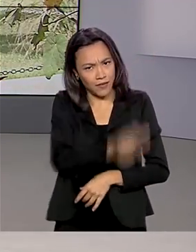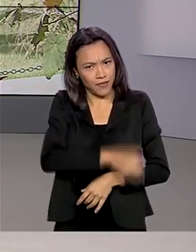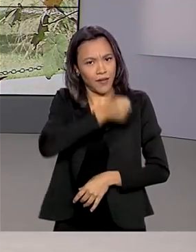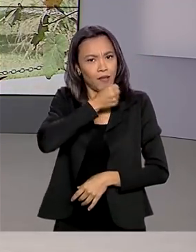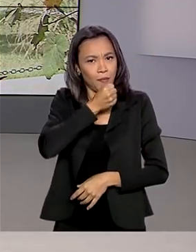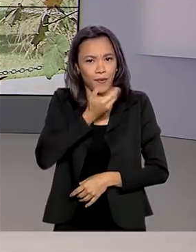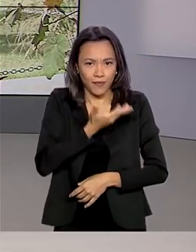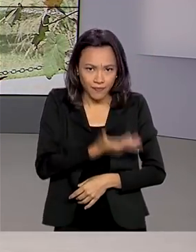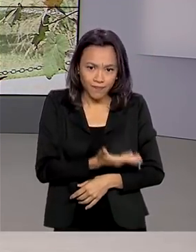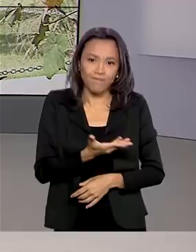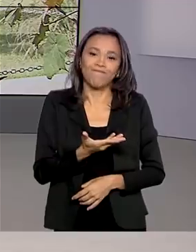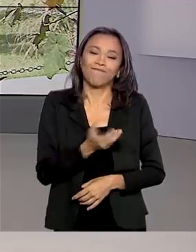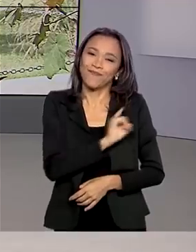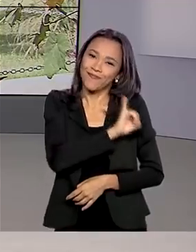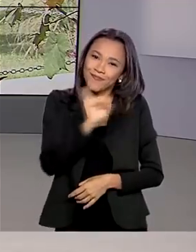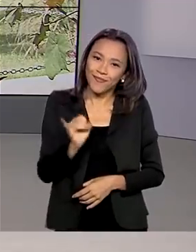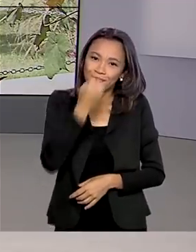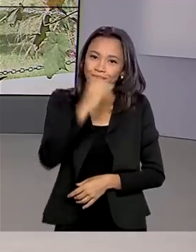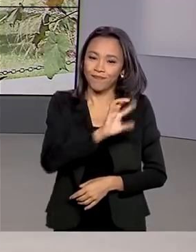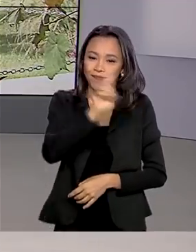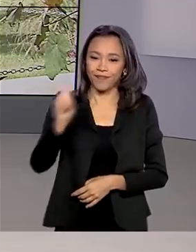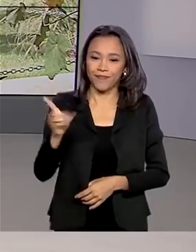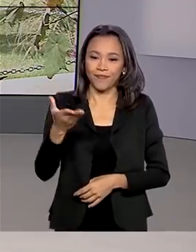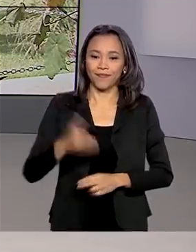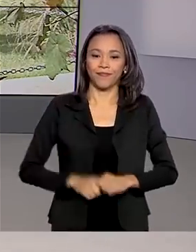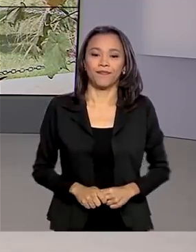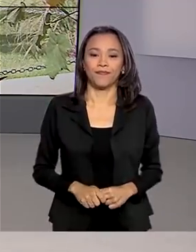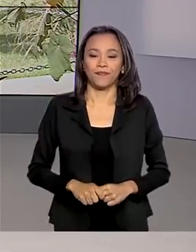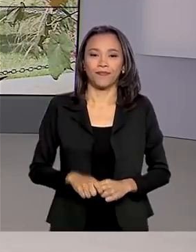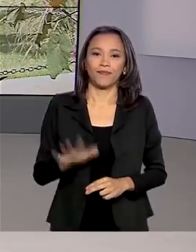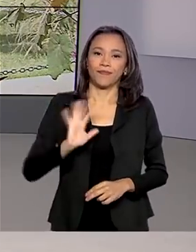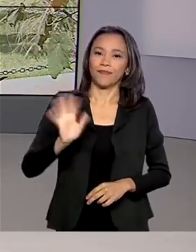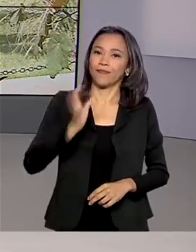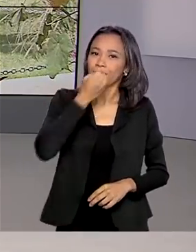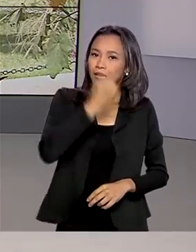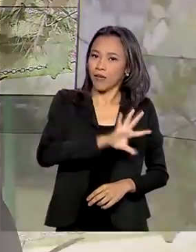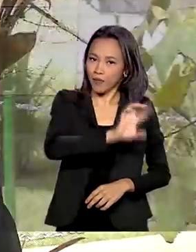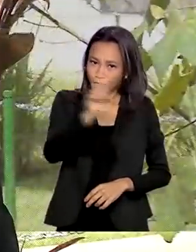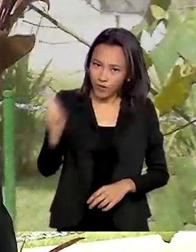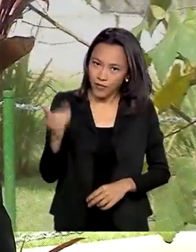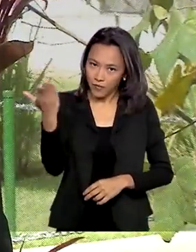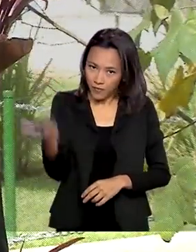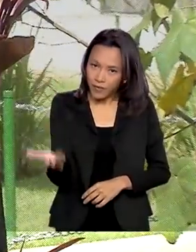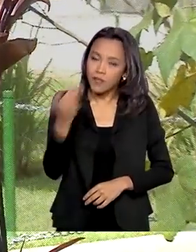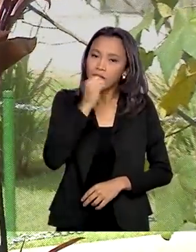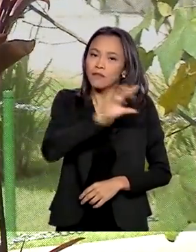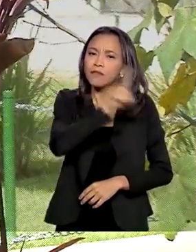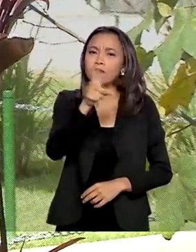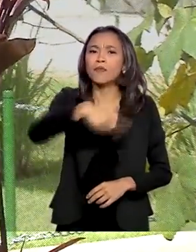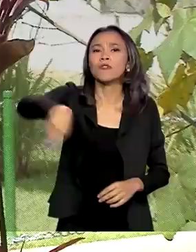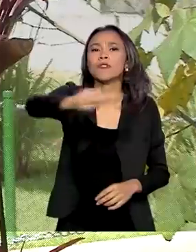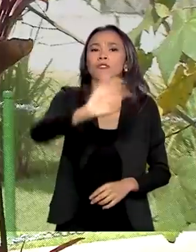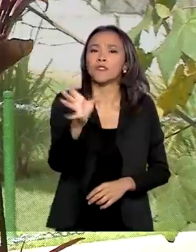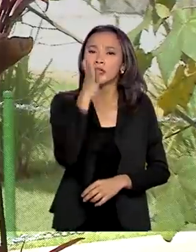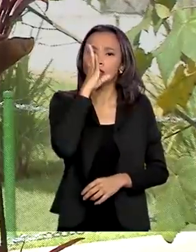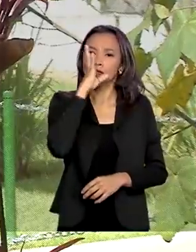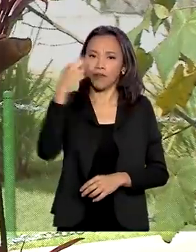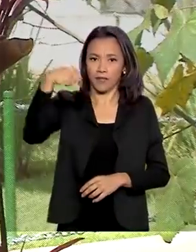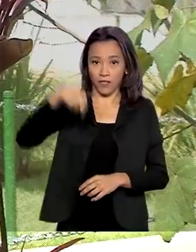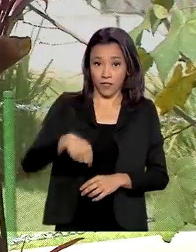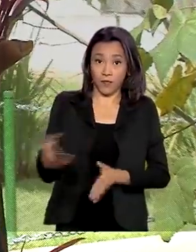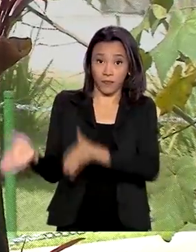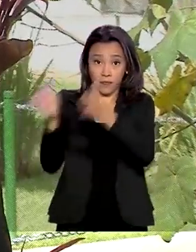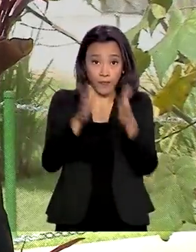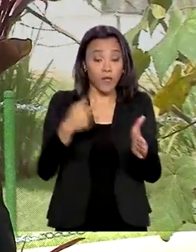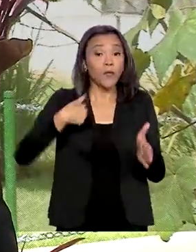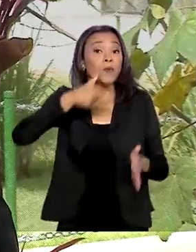Glauco de Queiroz. Oi, Glauco. Muito bom dia. Olá, bom dia, Roberto. Para você e para todos que nos acompanham. Olha, ontem o